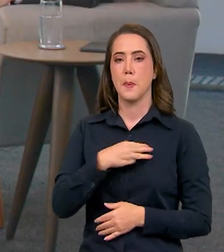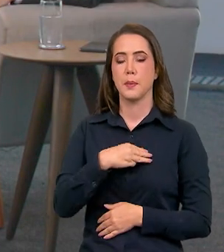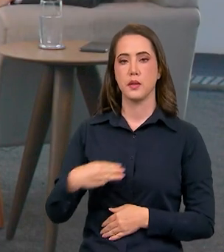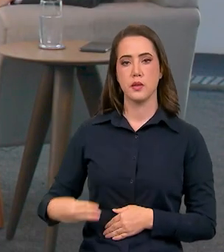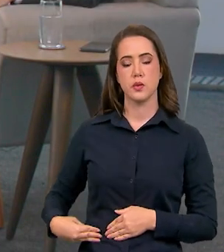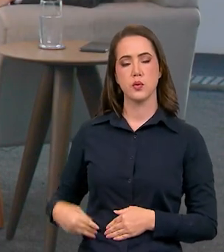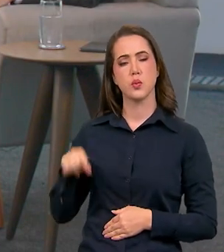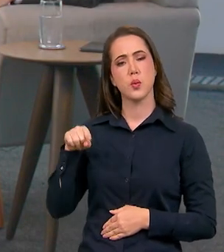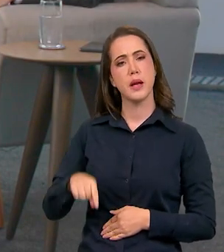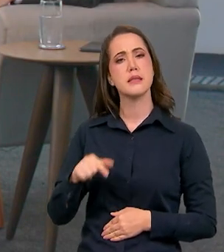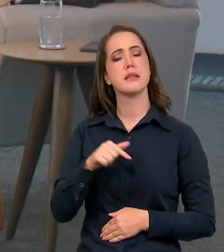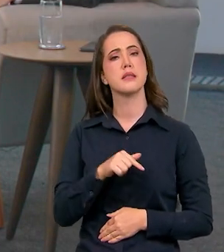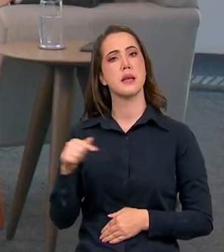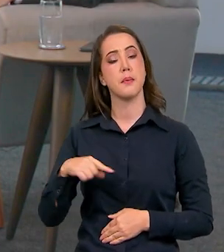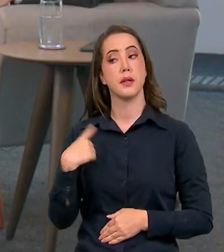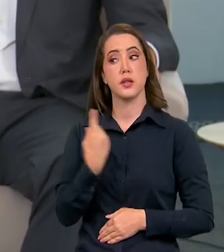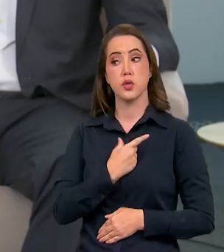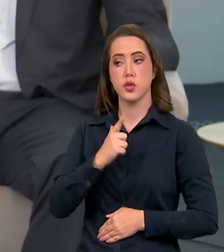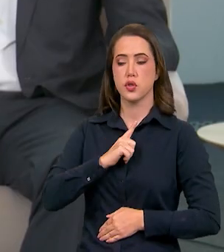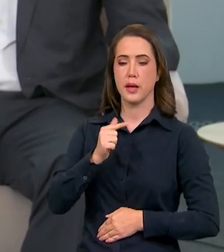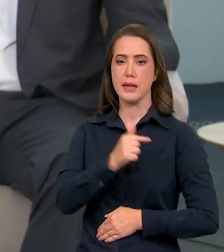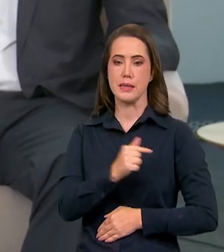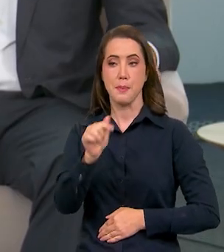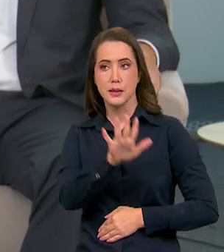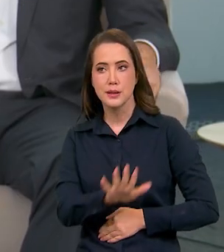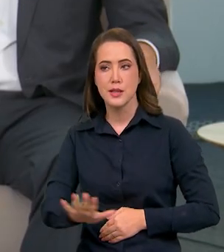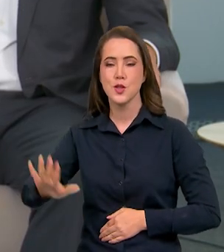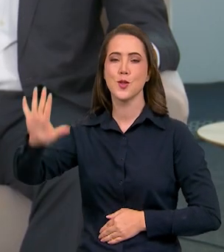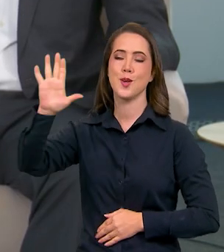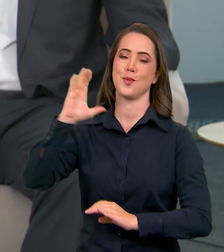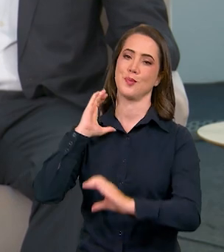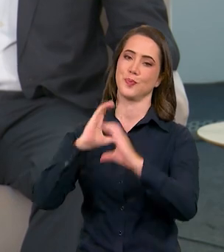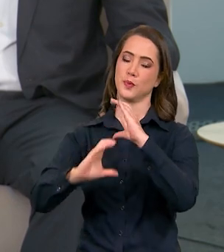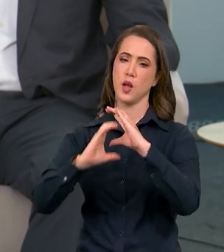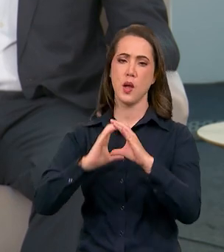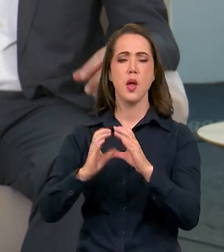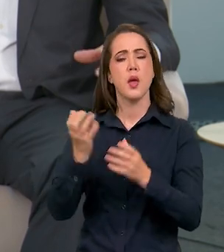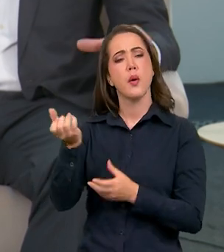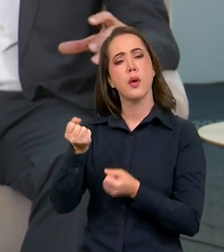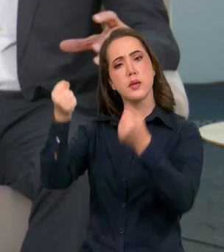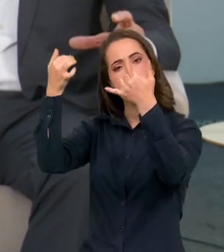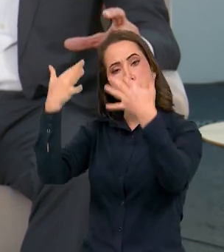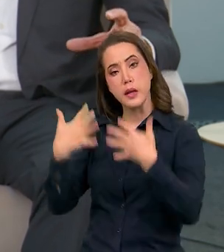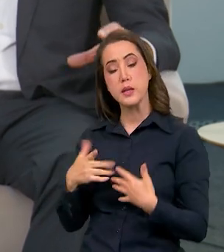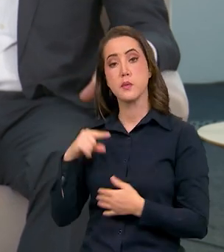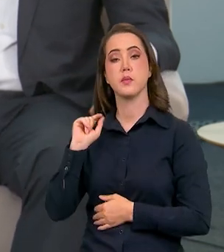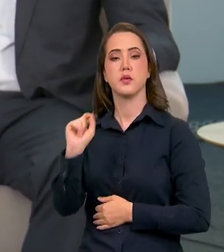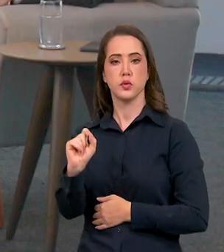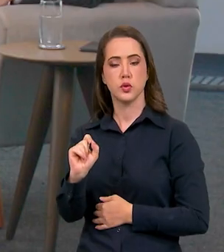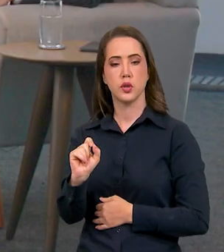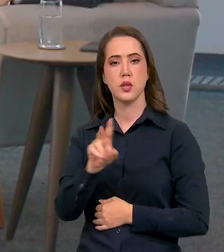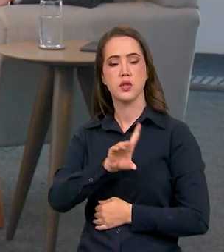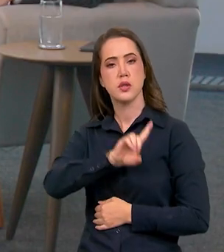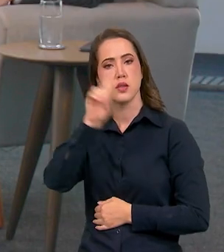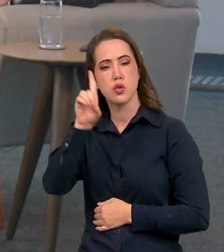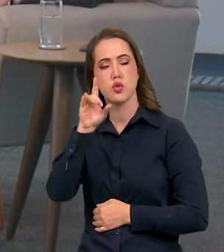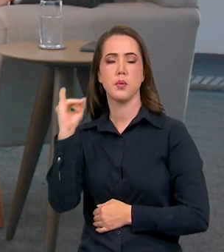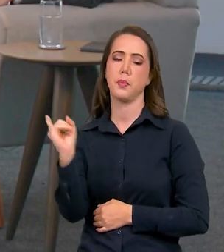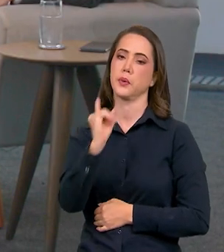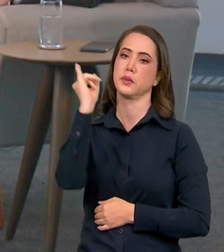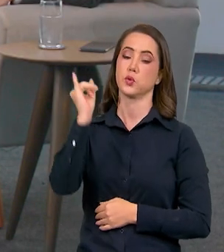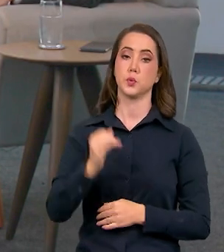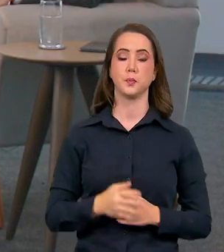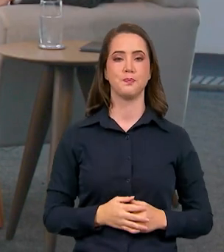Ministro, nessa semana então nós temos a Semana Nacional das Comunicações. Queria que o senhor comentasse um pouquinho essa data